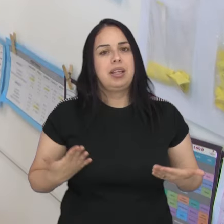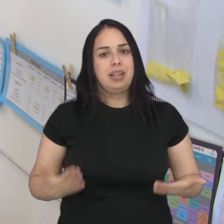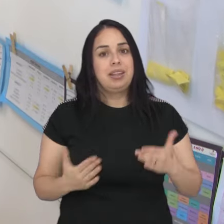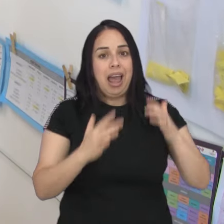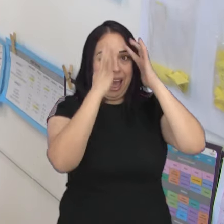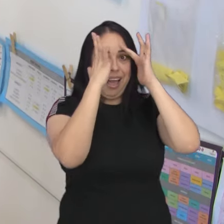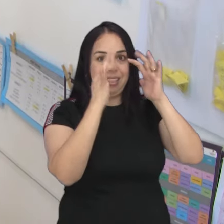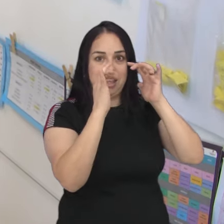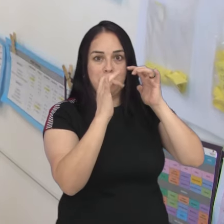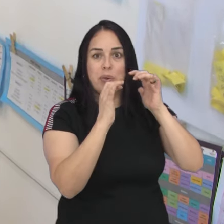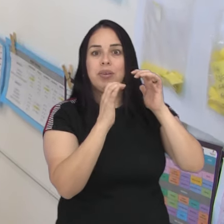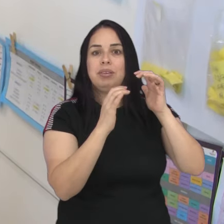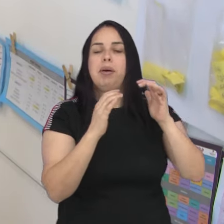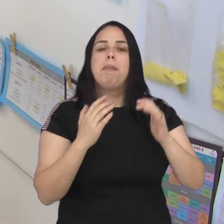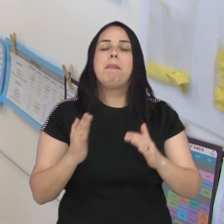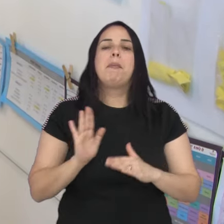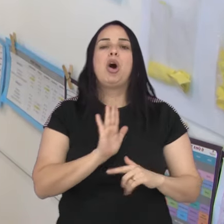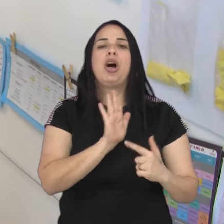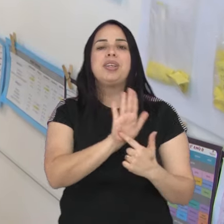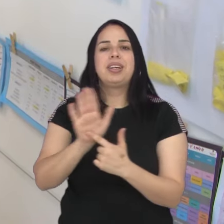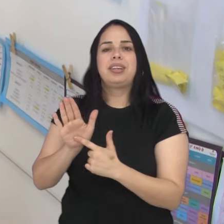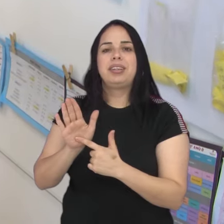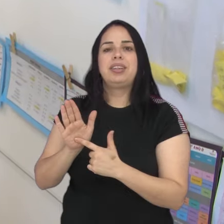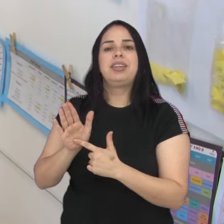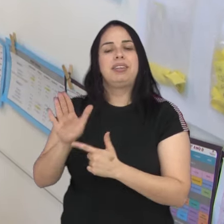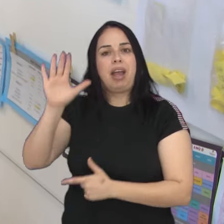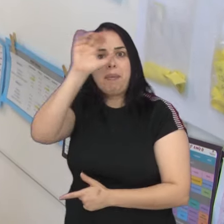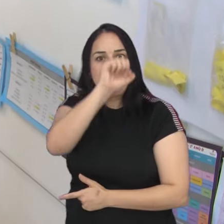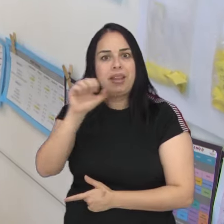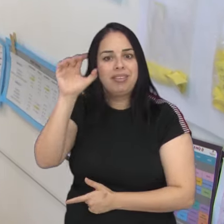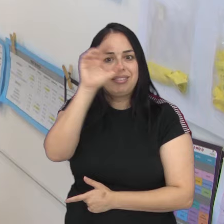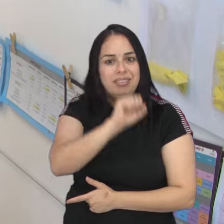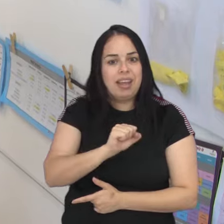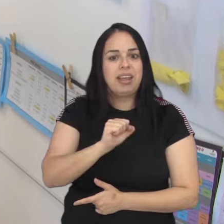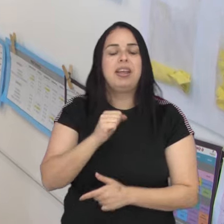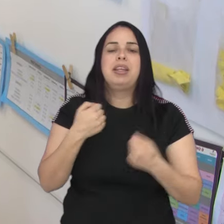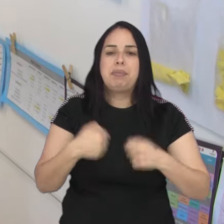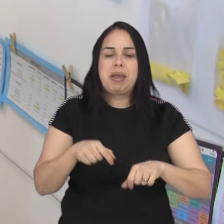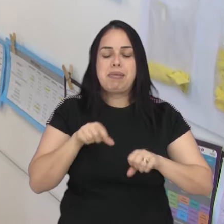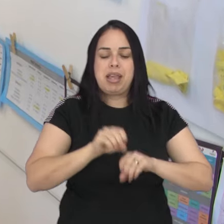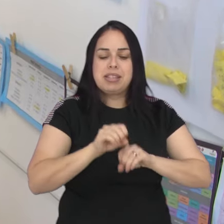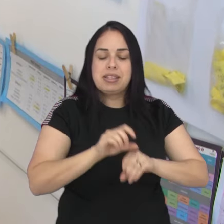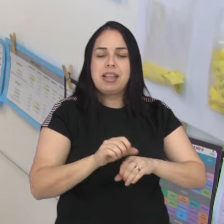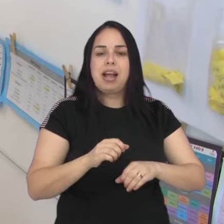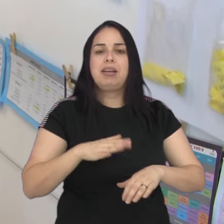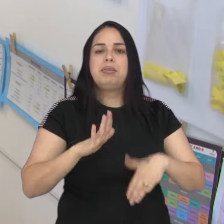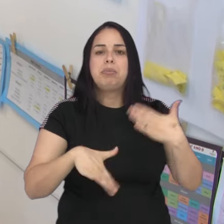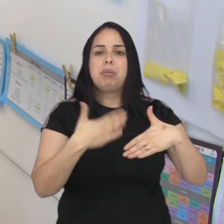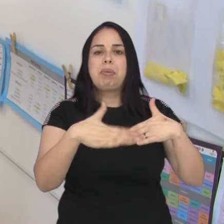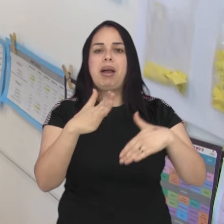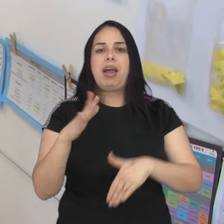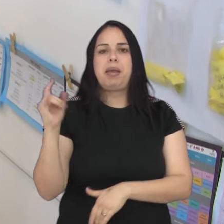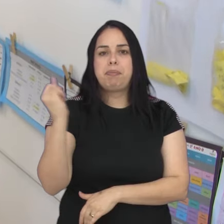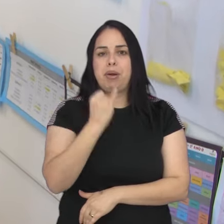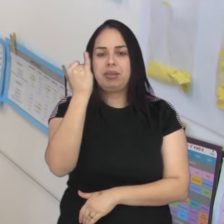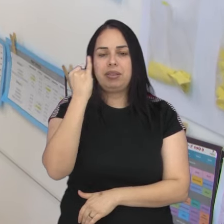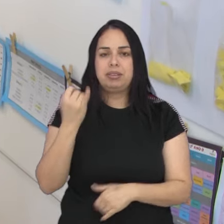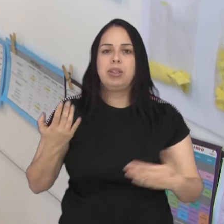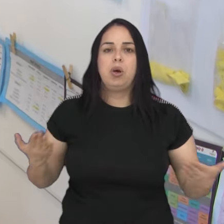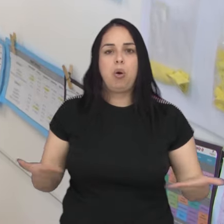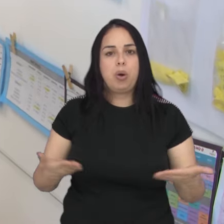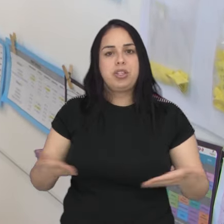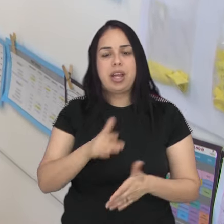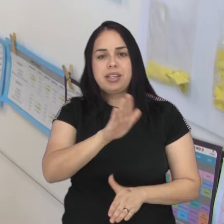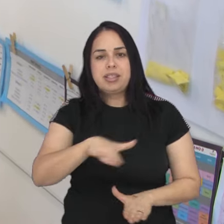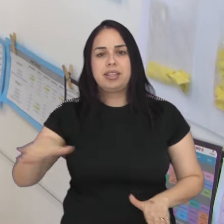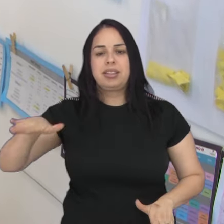neurociência mostra que algumas habilidades motoras são necessárias de serem desenvolvidas ao longo da escolaridade. Então,